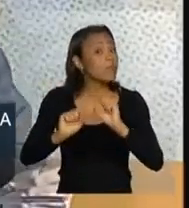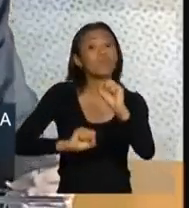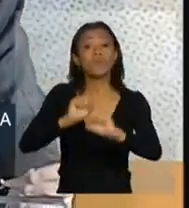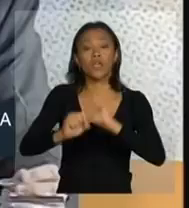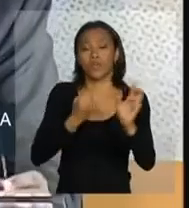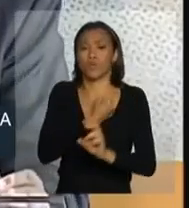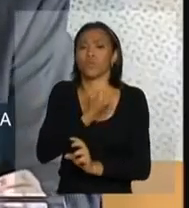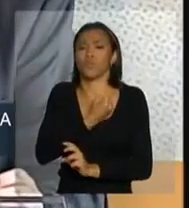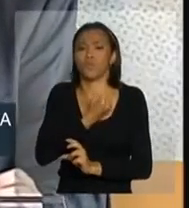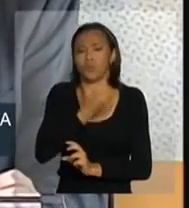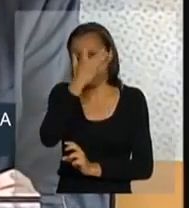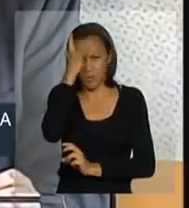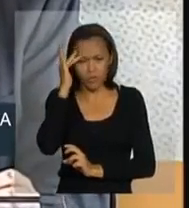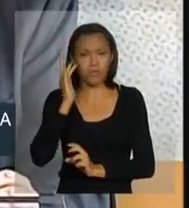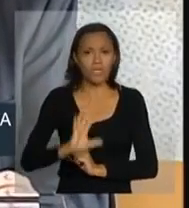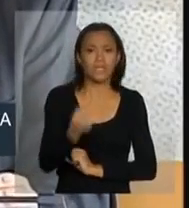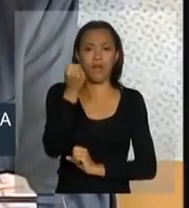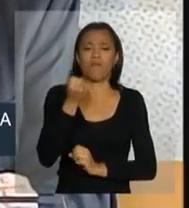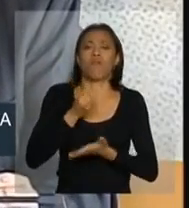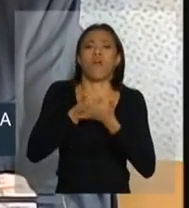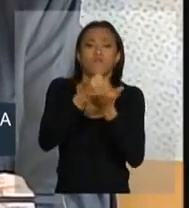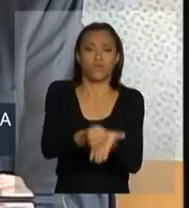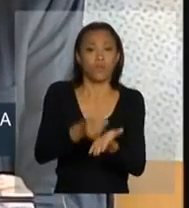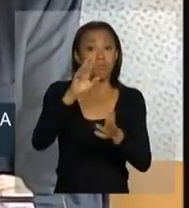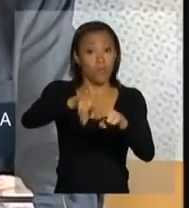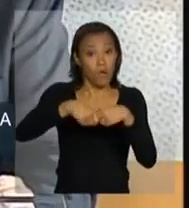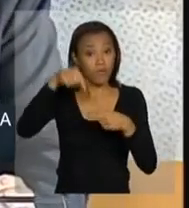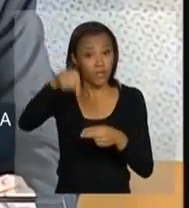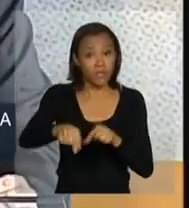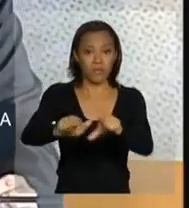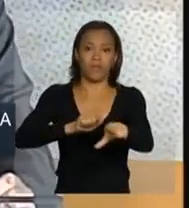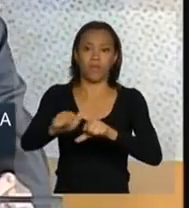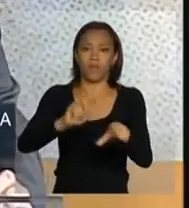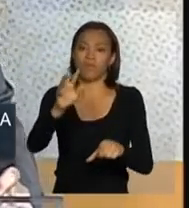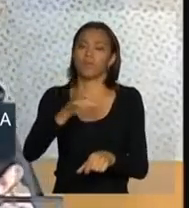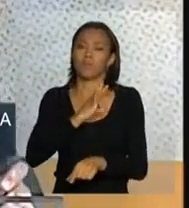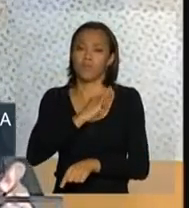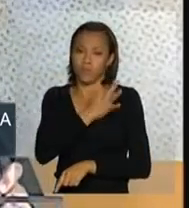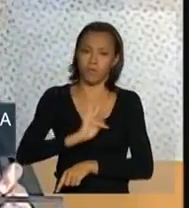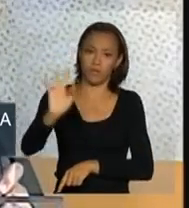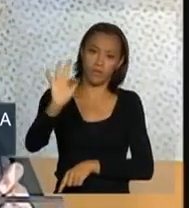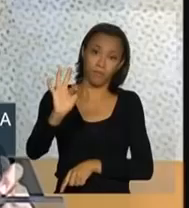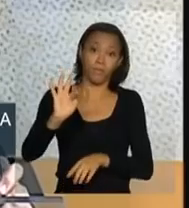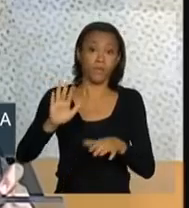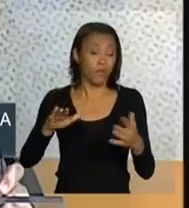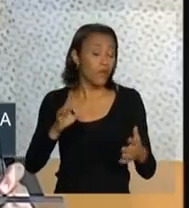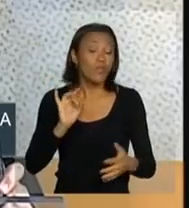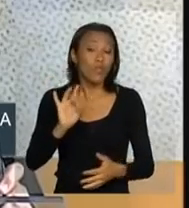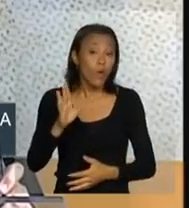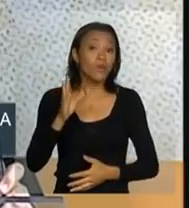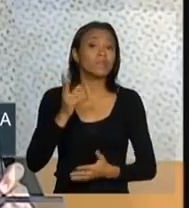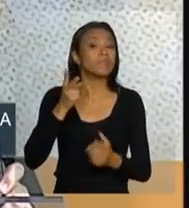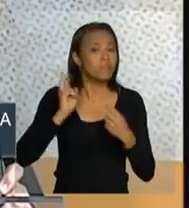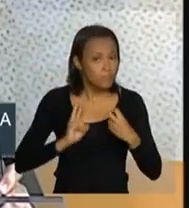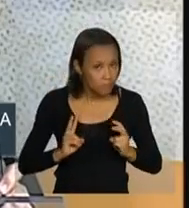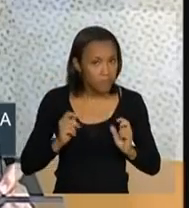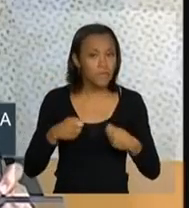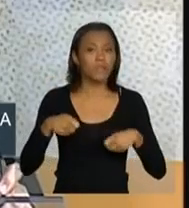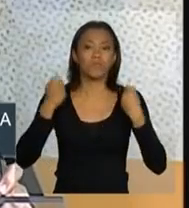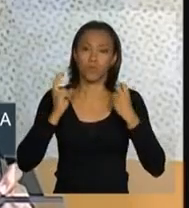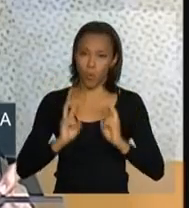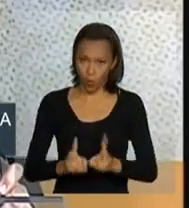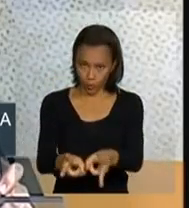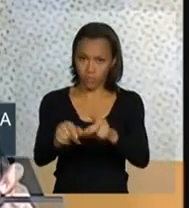de vidas foi salvo por esta operação. O que nos levou à convicção de que nós não só devemos repetir a operação